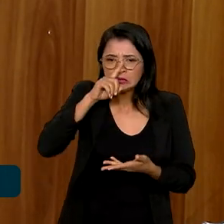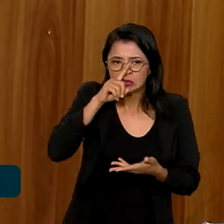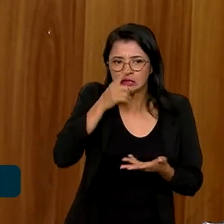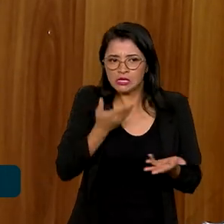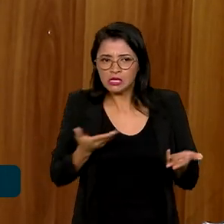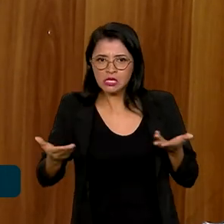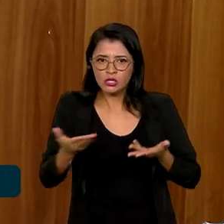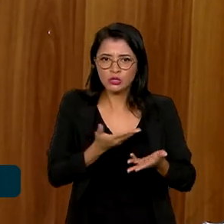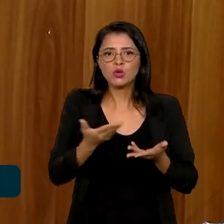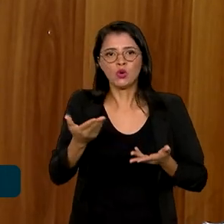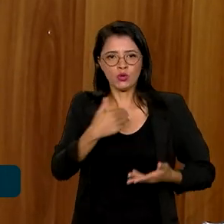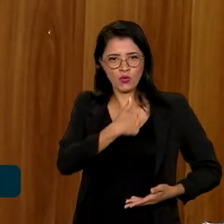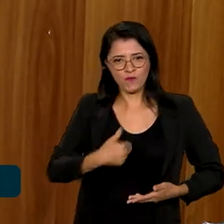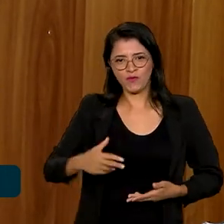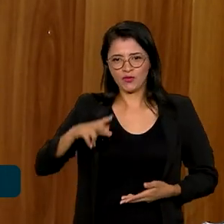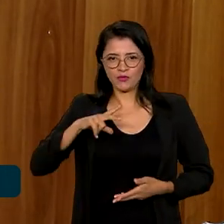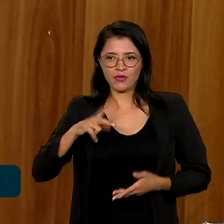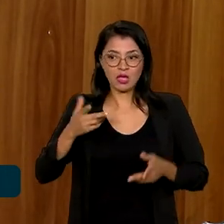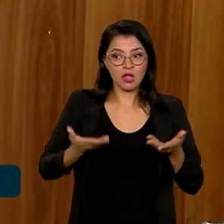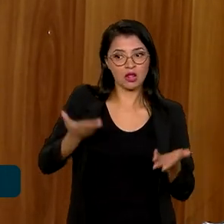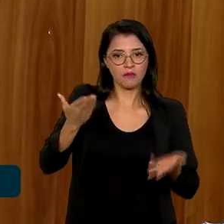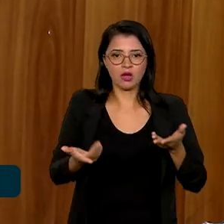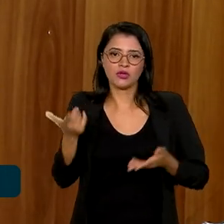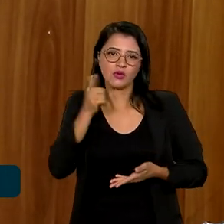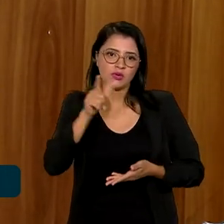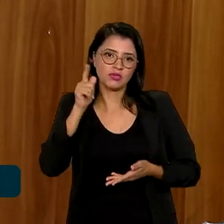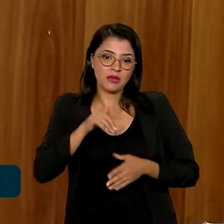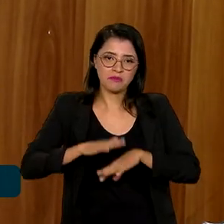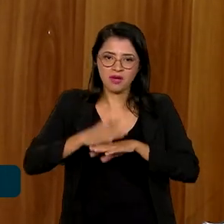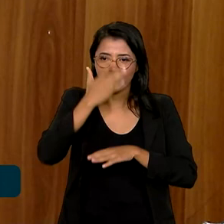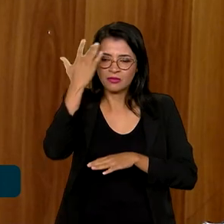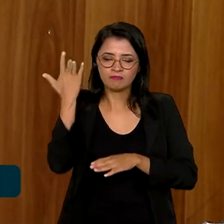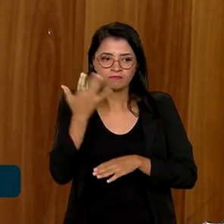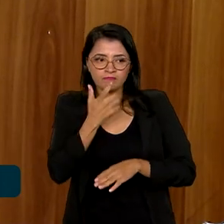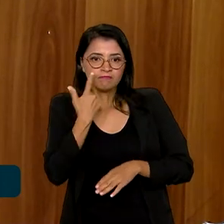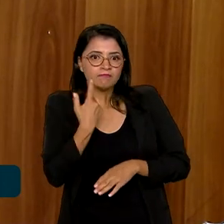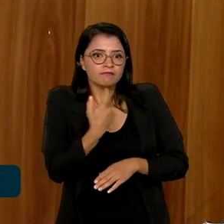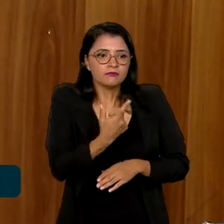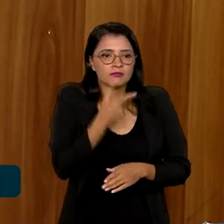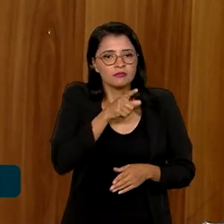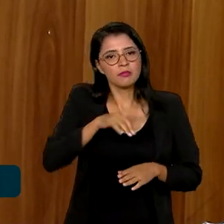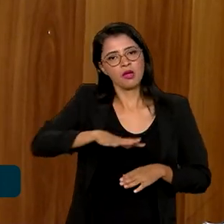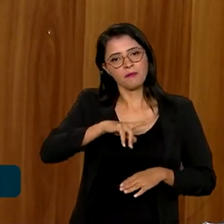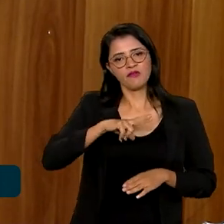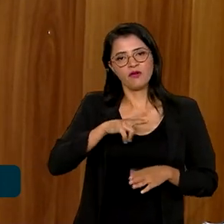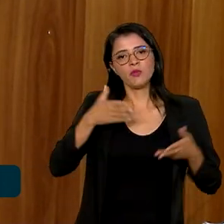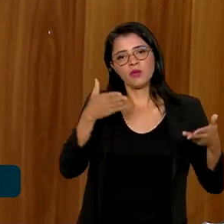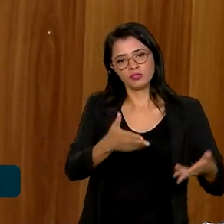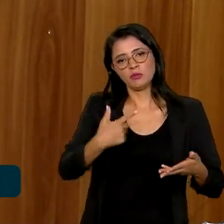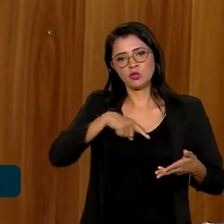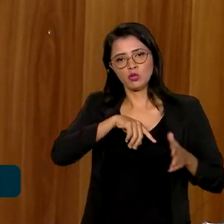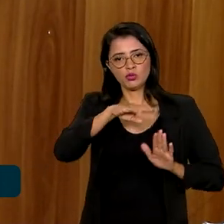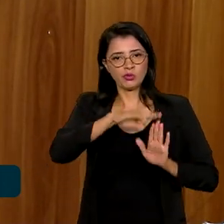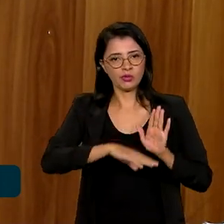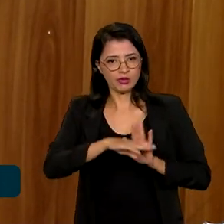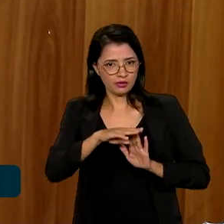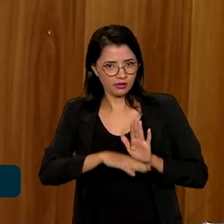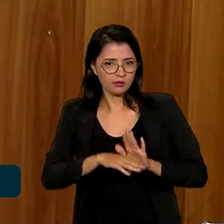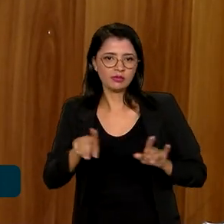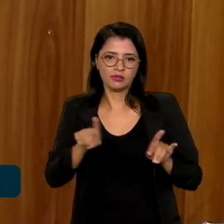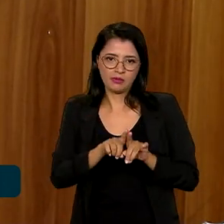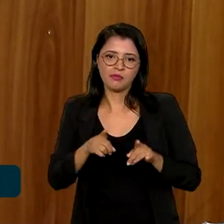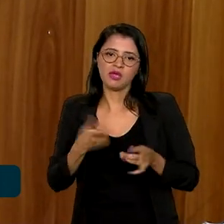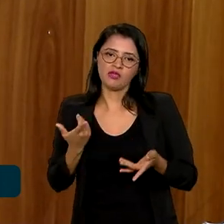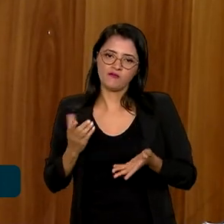também de maneira equilibrada, é que a gente está conseguindo atrair cada vez mais o setor privado para participar do nosso programa, não só os